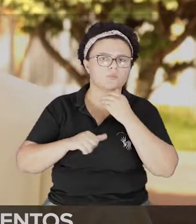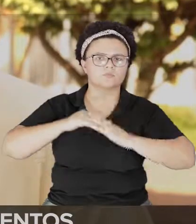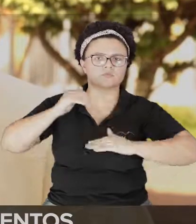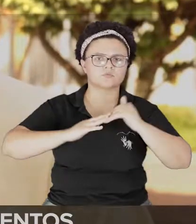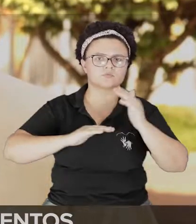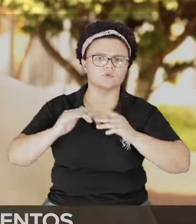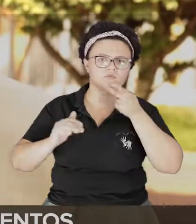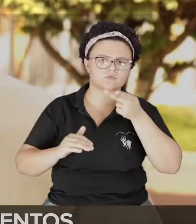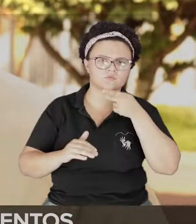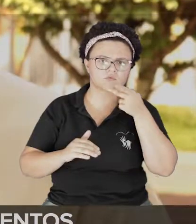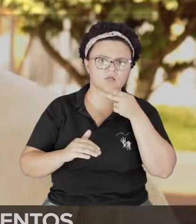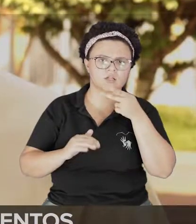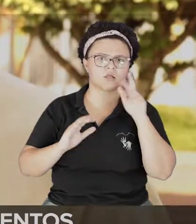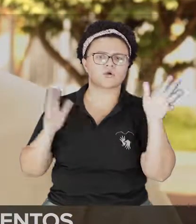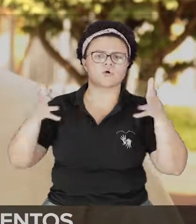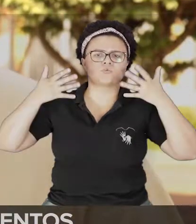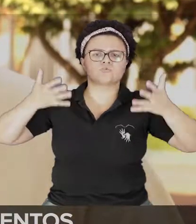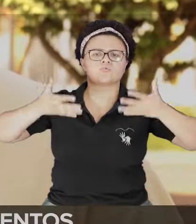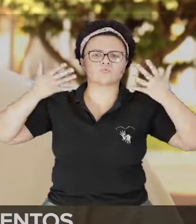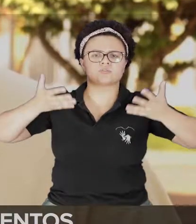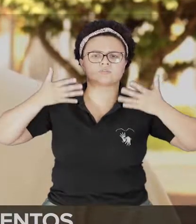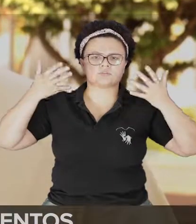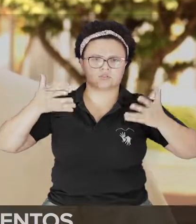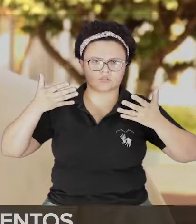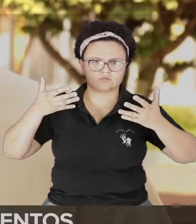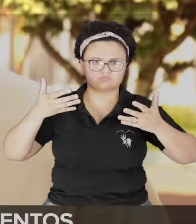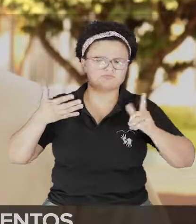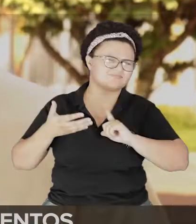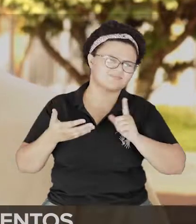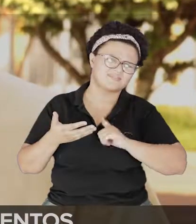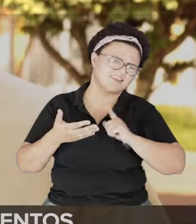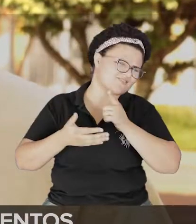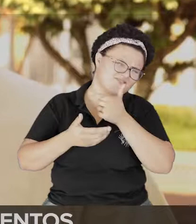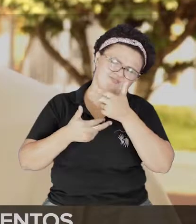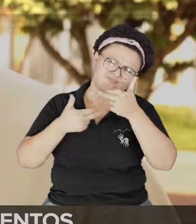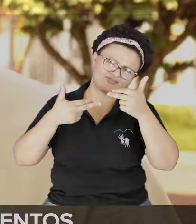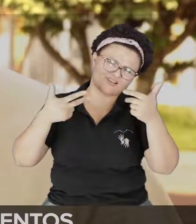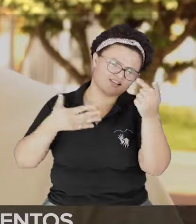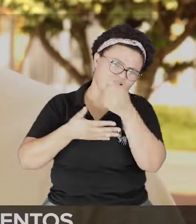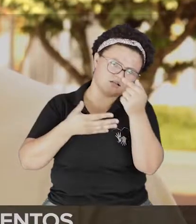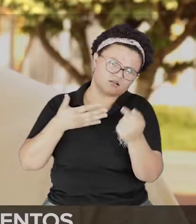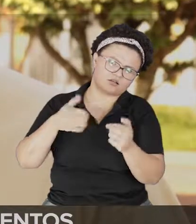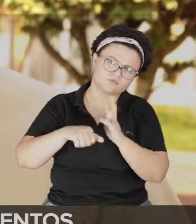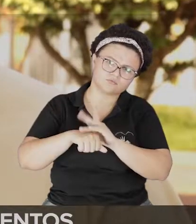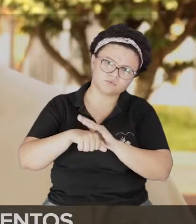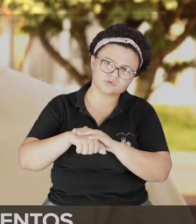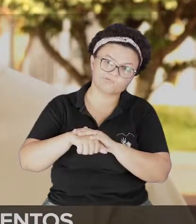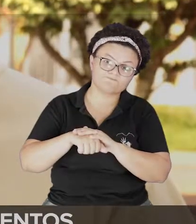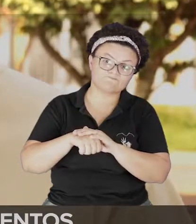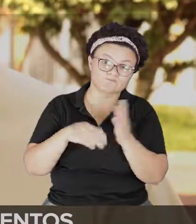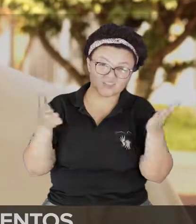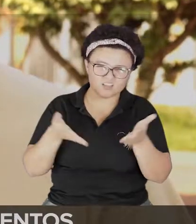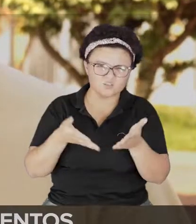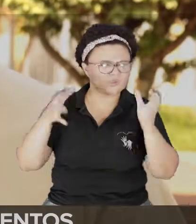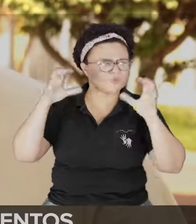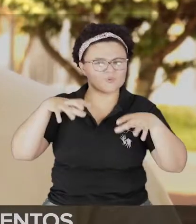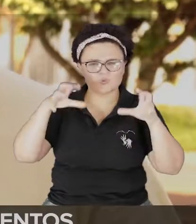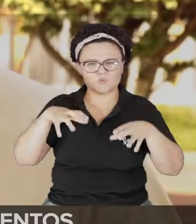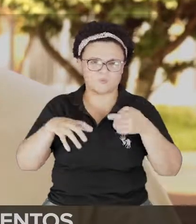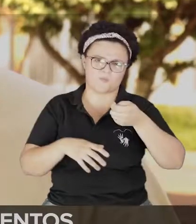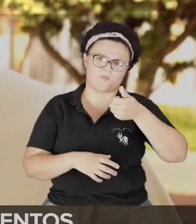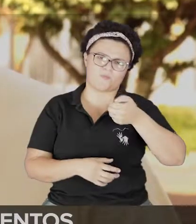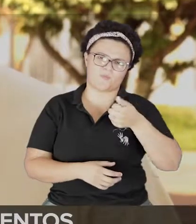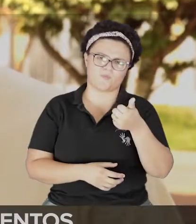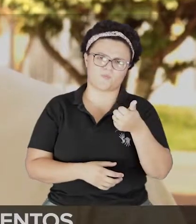que possivelmente saímos da euninha para o euninho. Este ano, por exemplo, adiantou-se bastante as chuvas comparadas aos outros anos, e isso